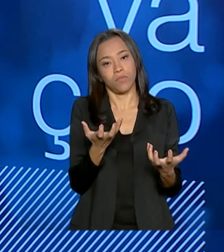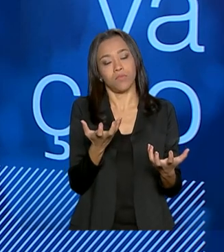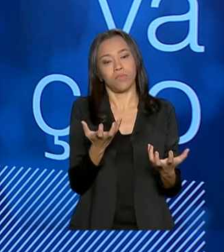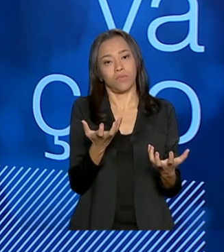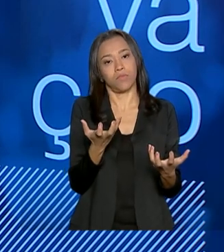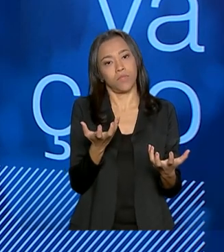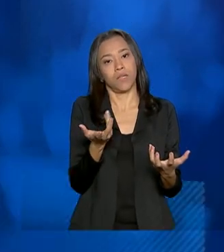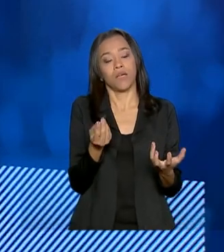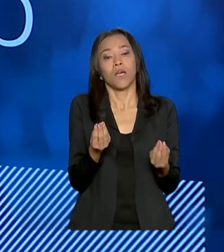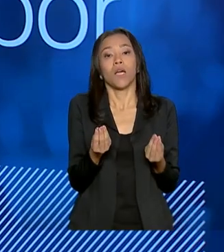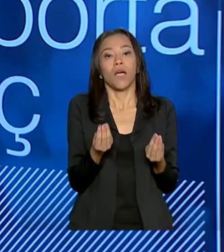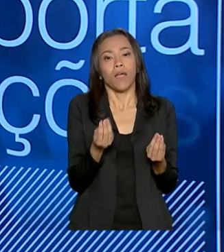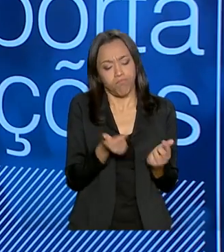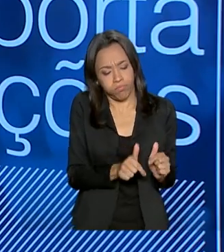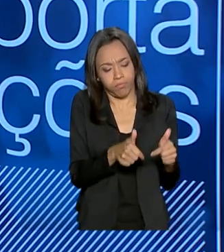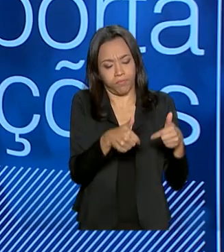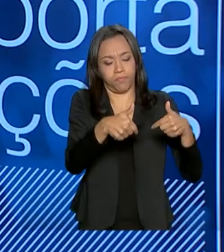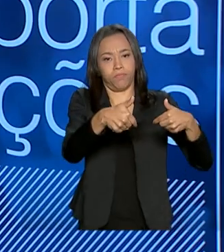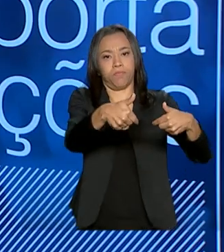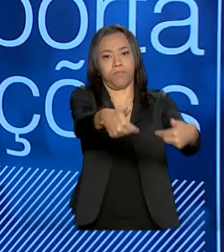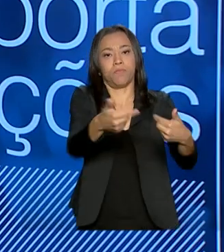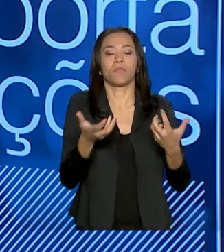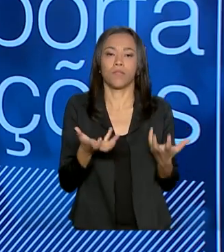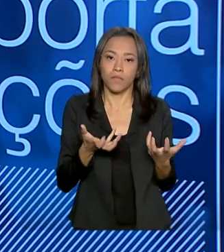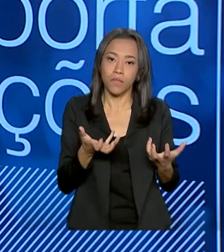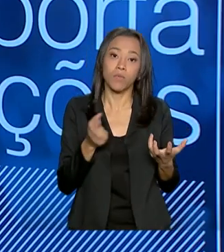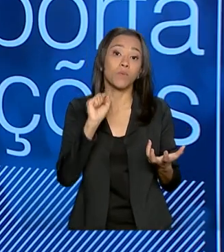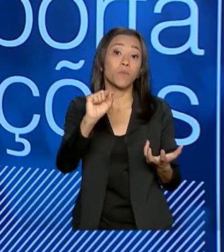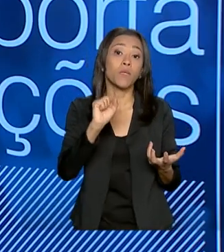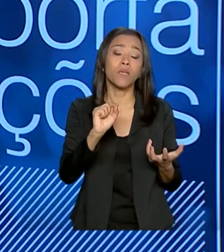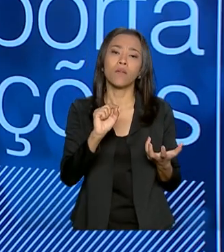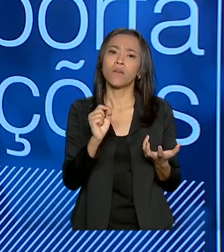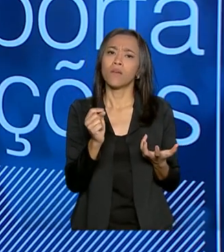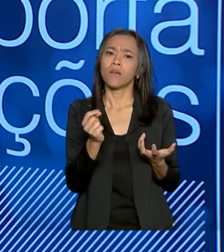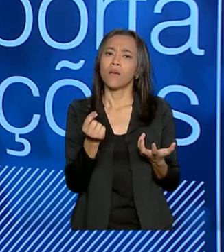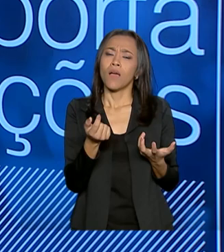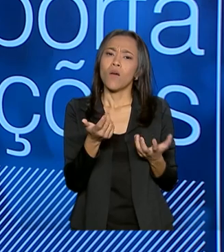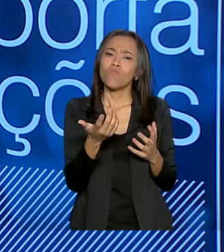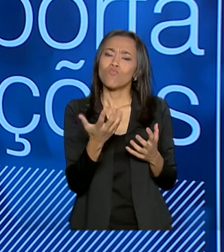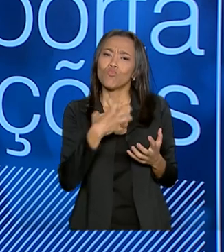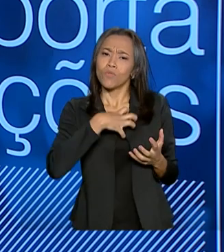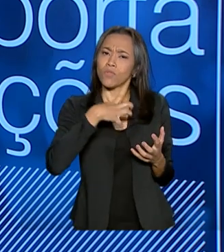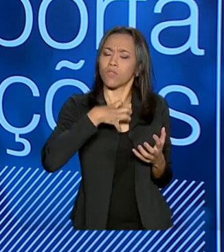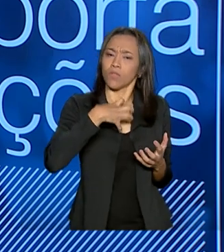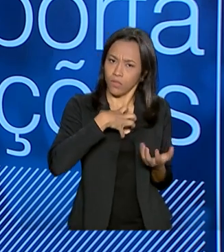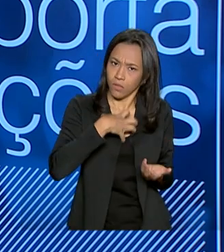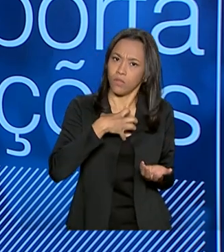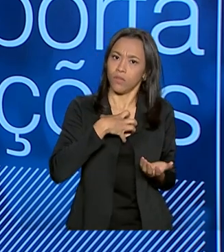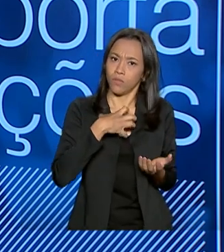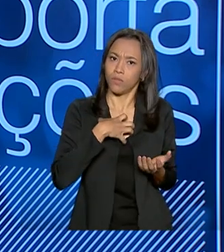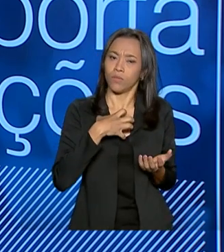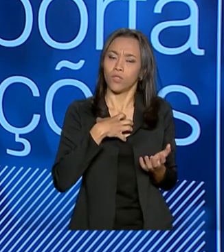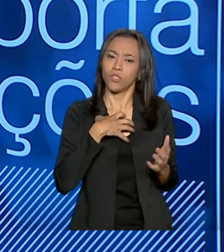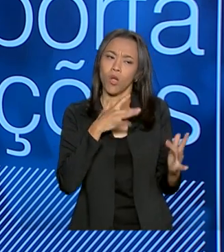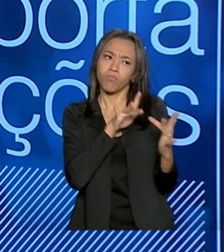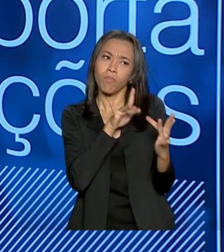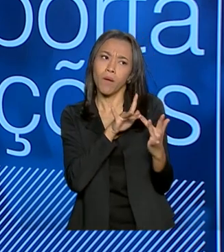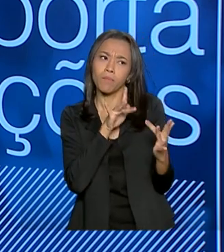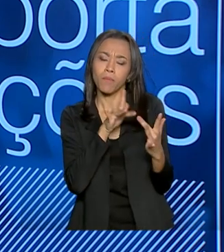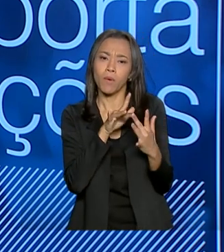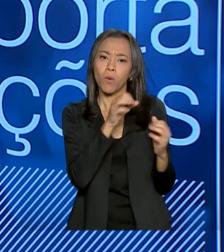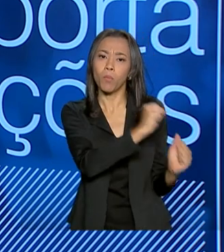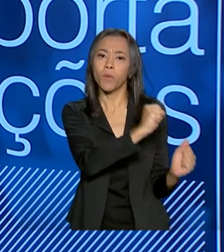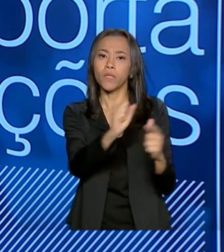pretendendo colocar em ação, né? Um relacionamento, uma forma de se relacionar com o legislativo e com o